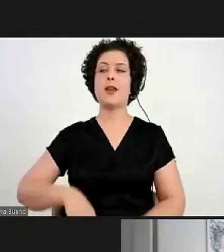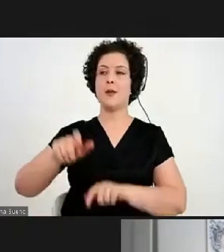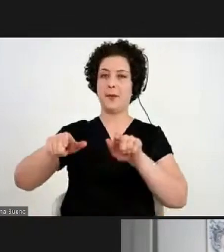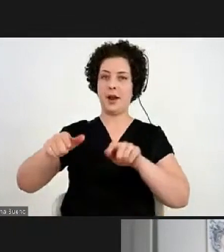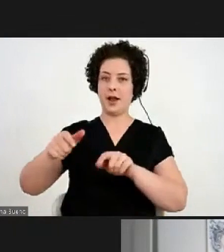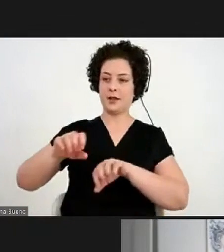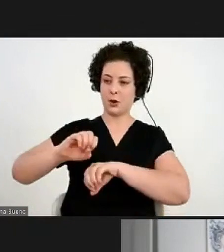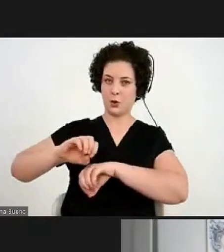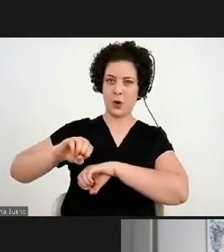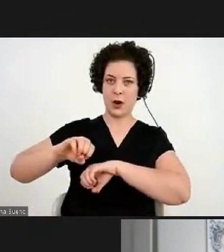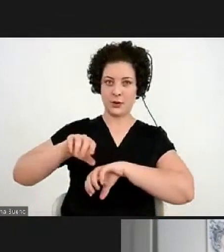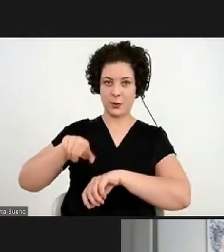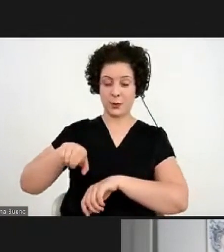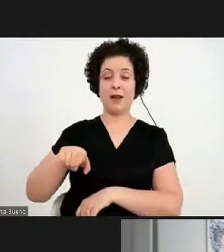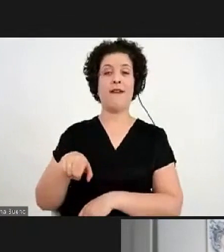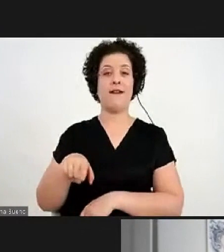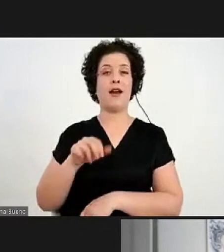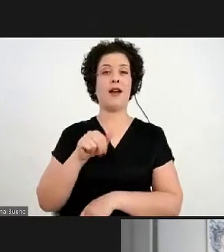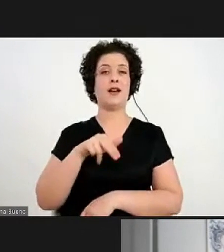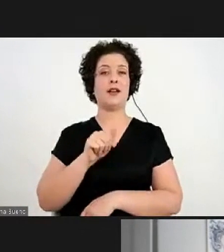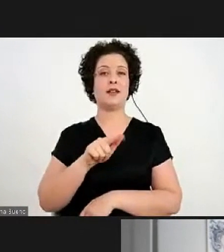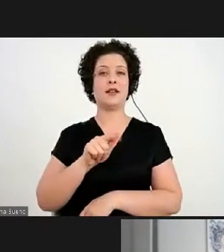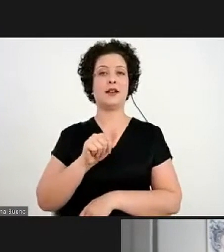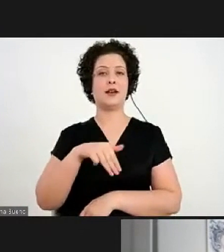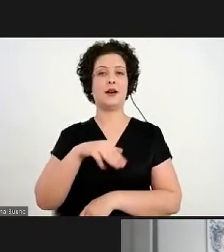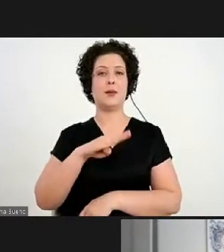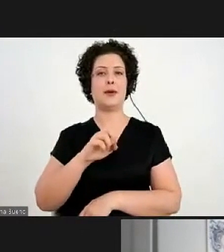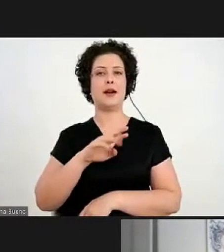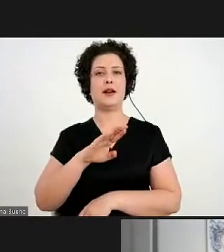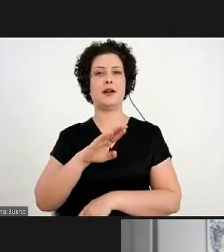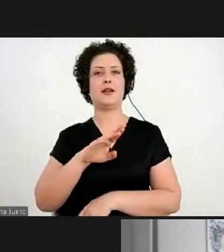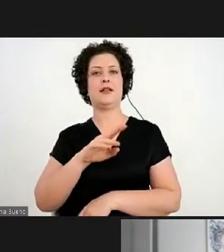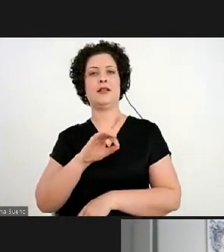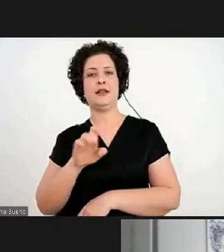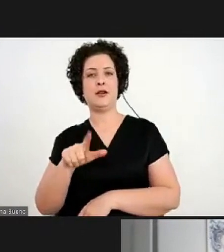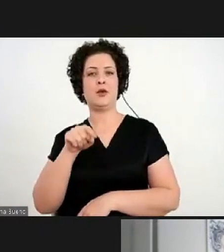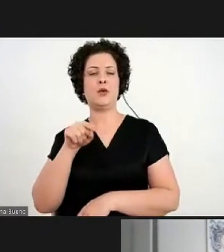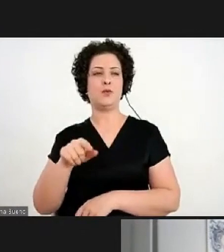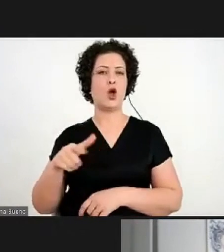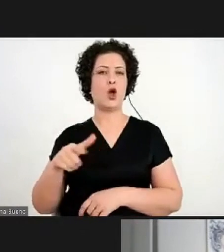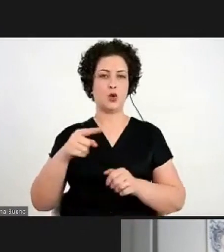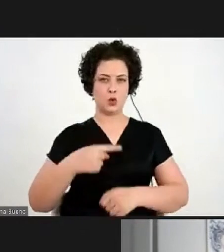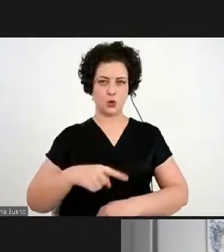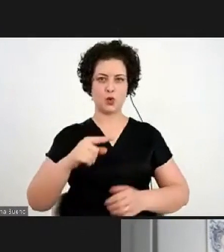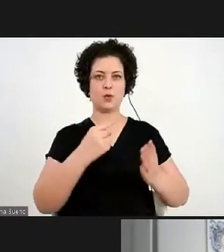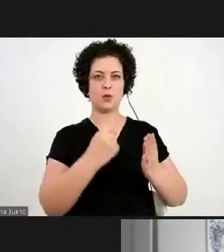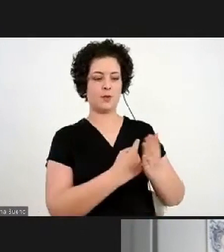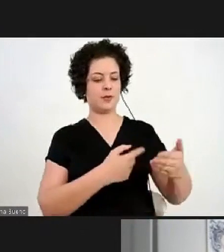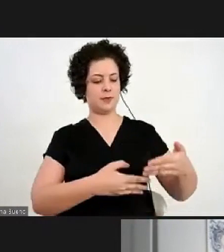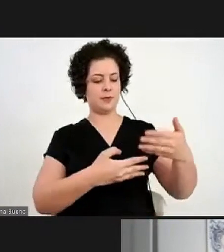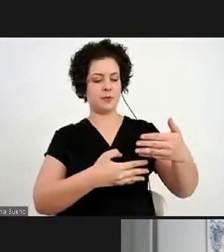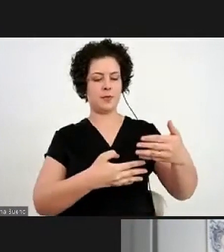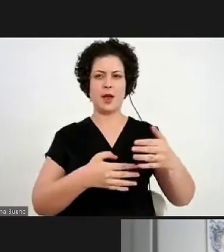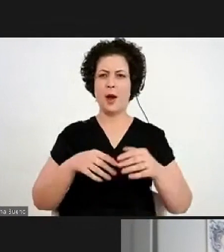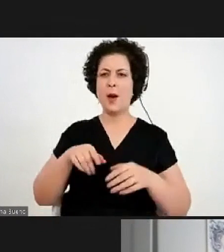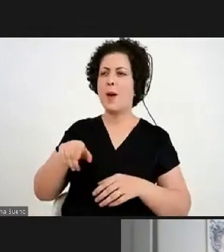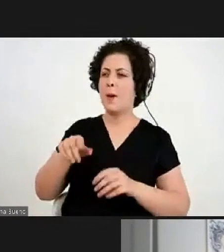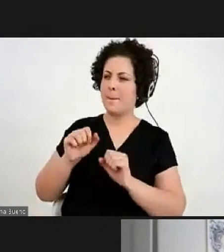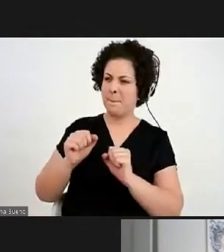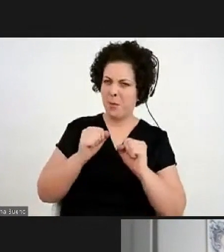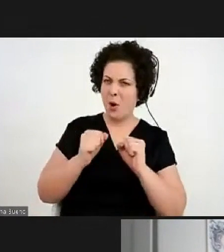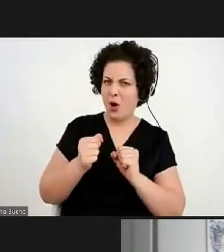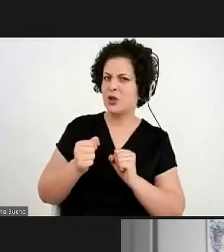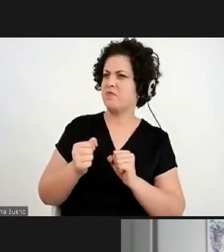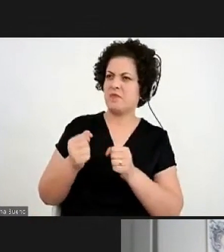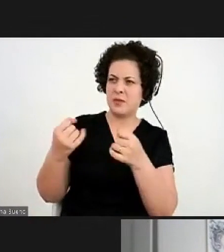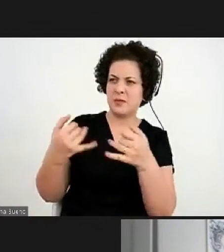aqui, a Ana Gambardella, essa eu imagino que seja a última pergunta que surgiu. Poderiam comentar um pouco